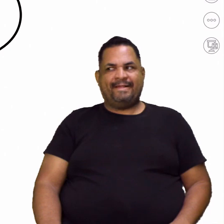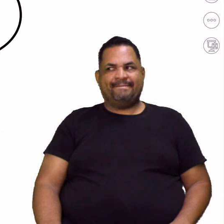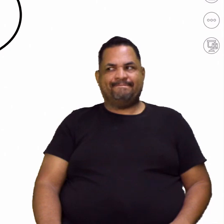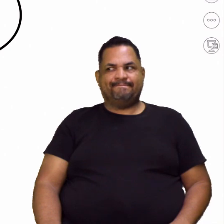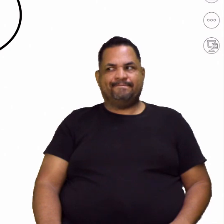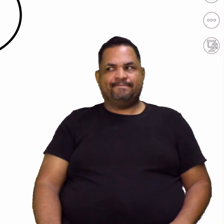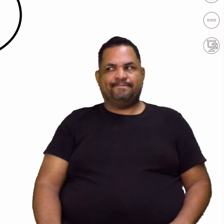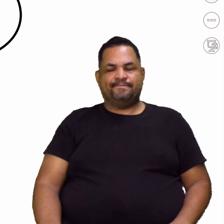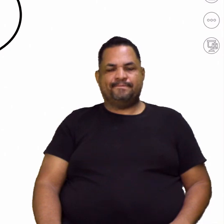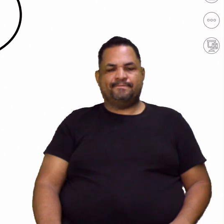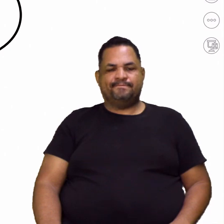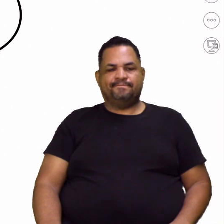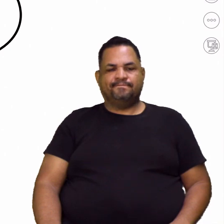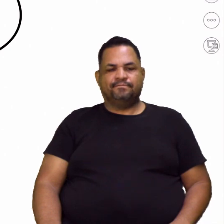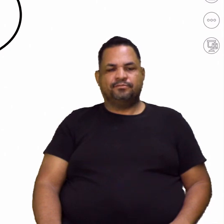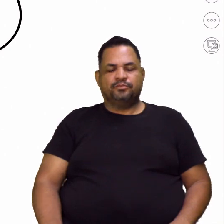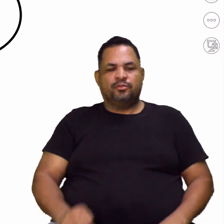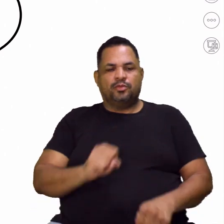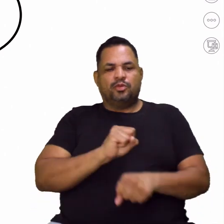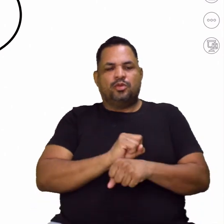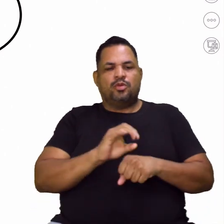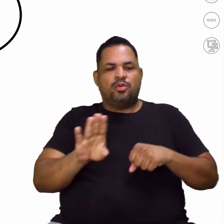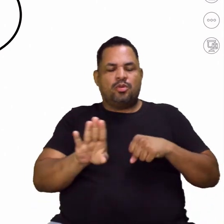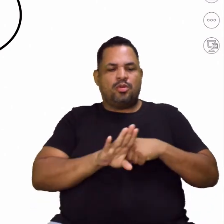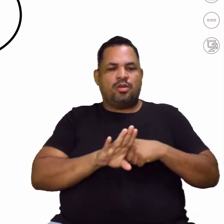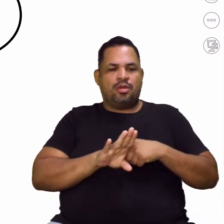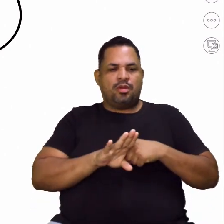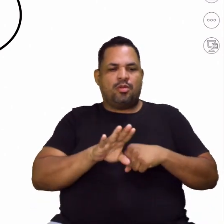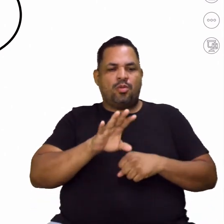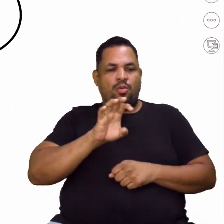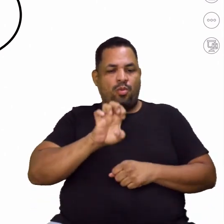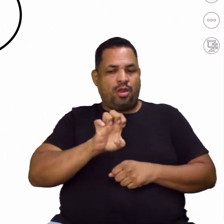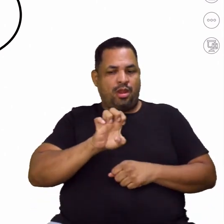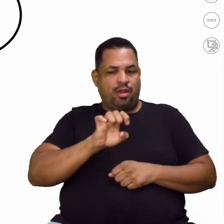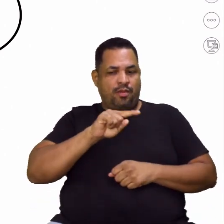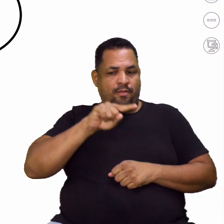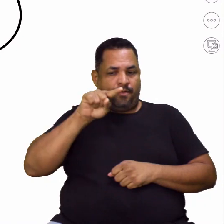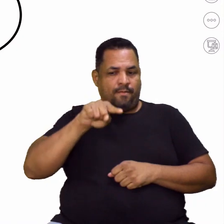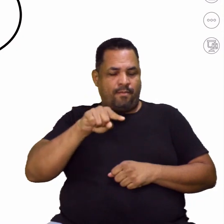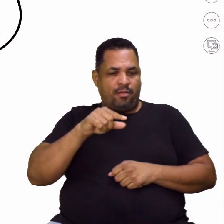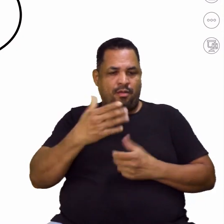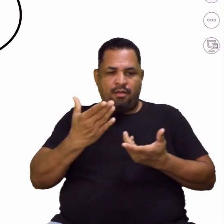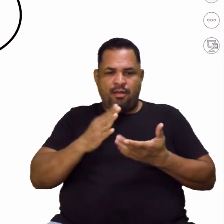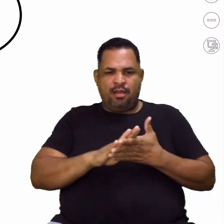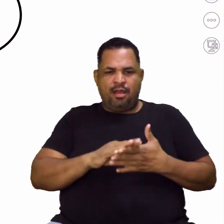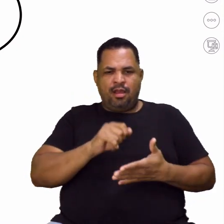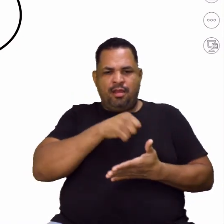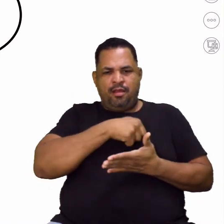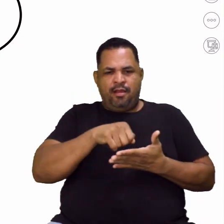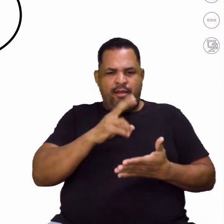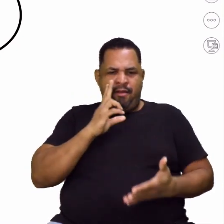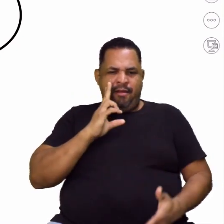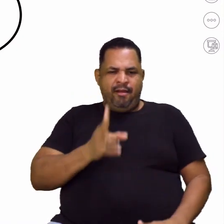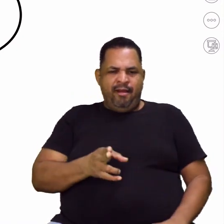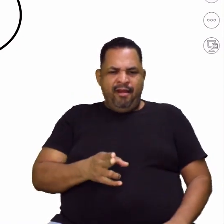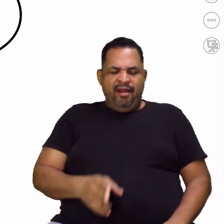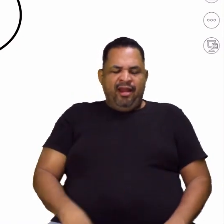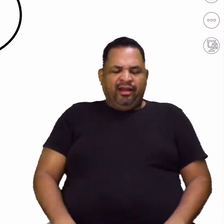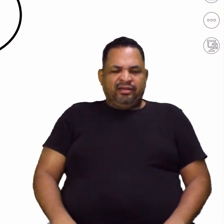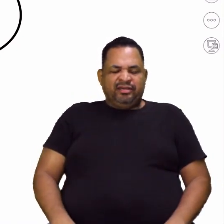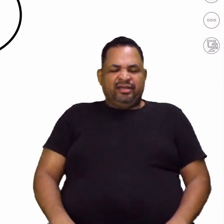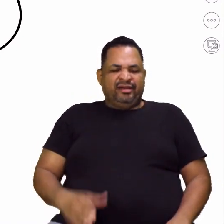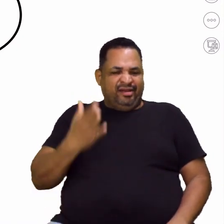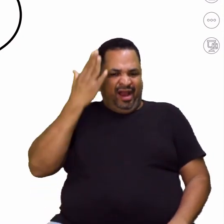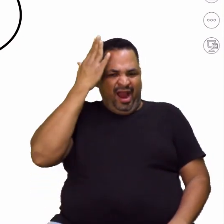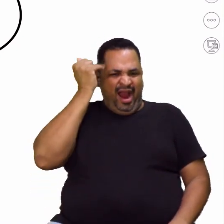aqui, substantivo. Ó, o E é fechado, mas a escrita é a mesma. Você só